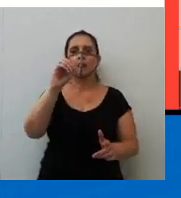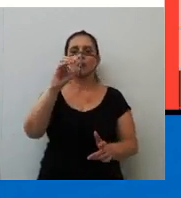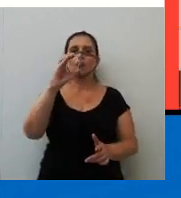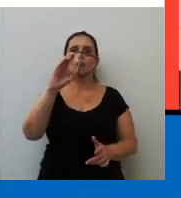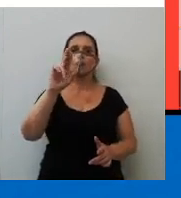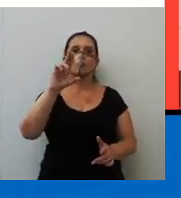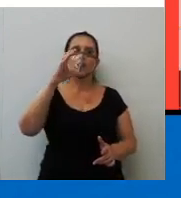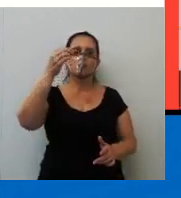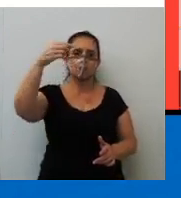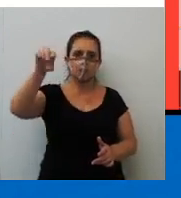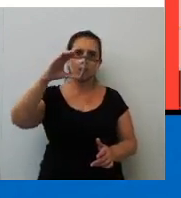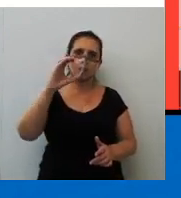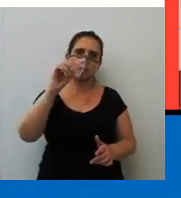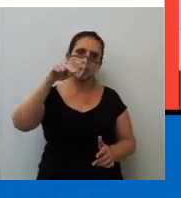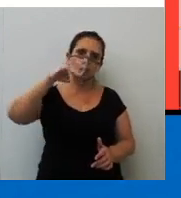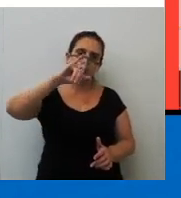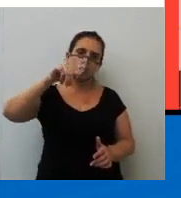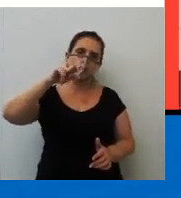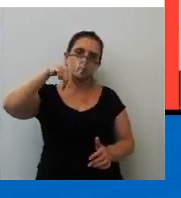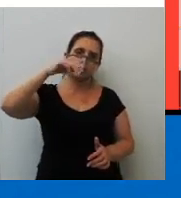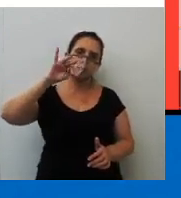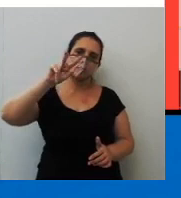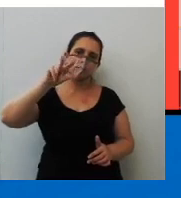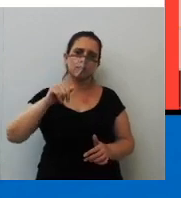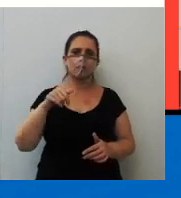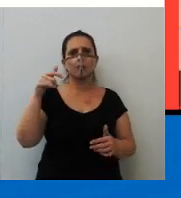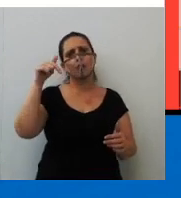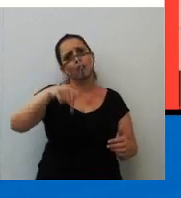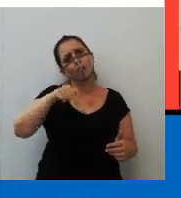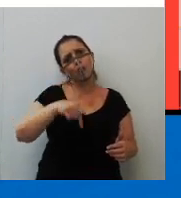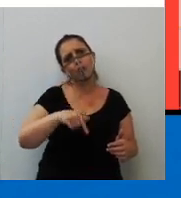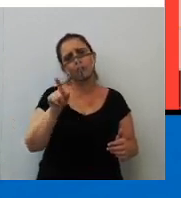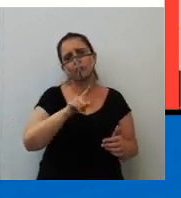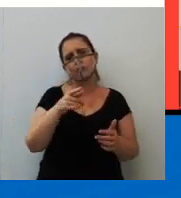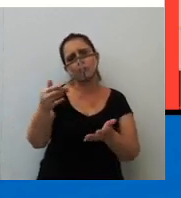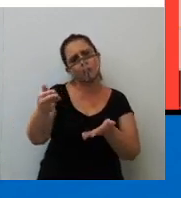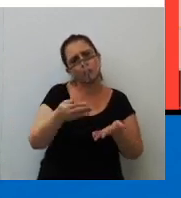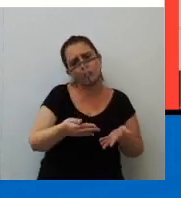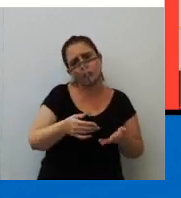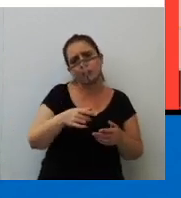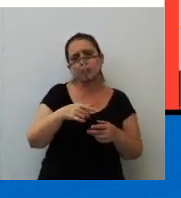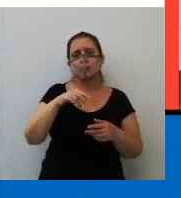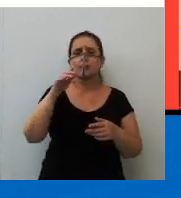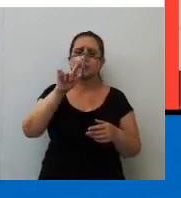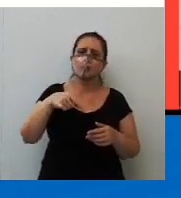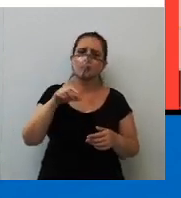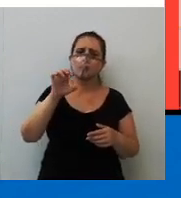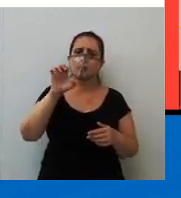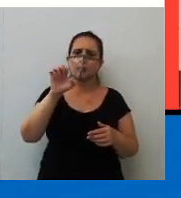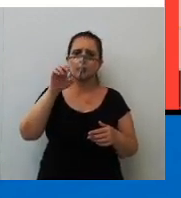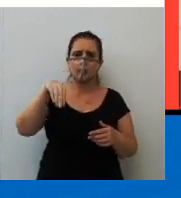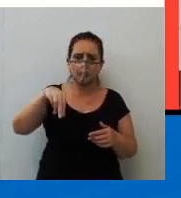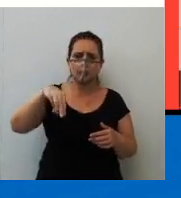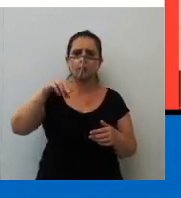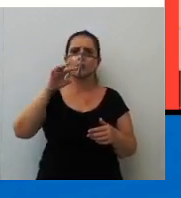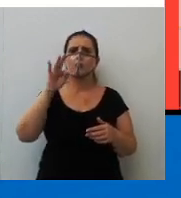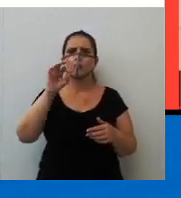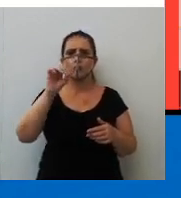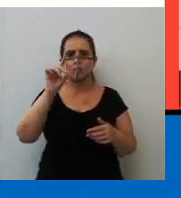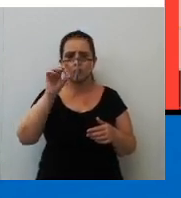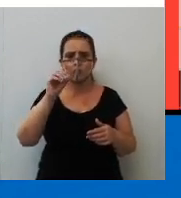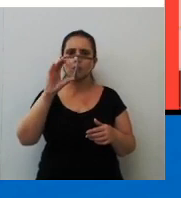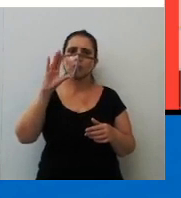conjuntiva. Ó, hoje não atendo, em todo caso, entre. Perceba, esse em todo